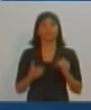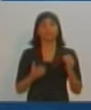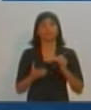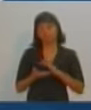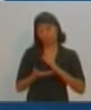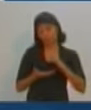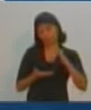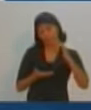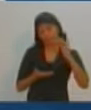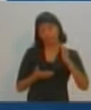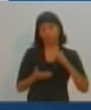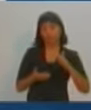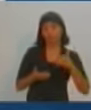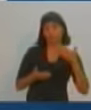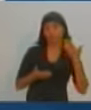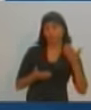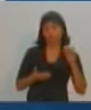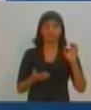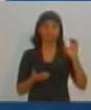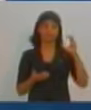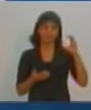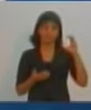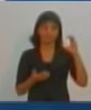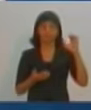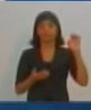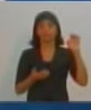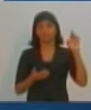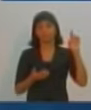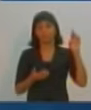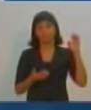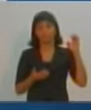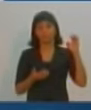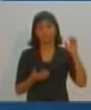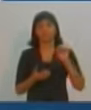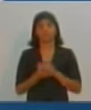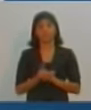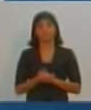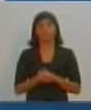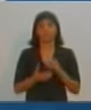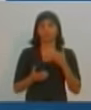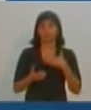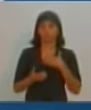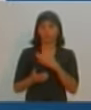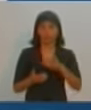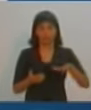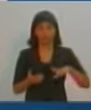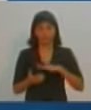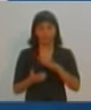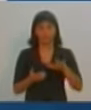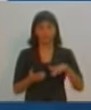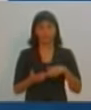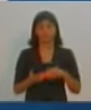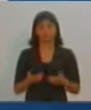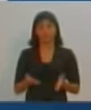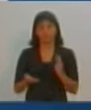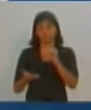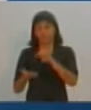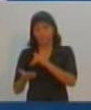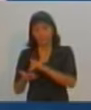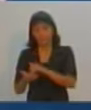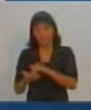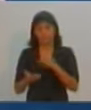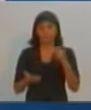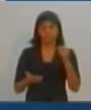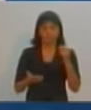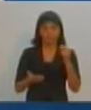Mas é necessário que outras creches sejam construídas. Então, nós vamos investir claramente nessa questão de forma a